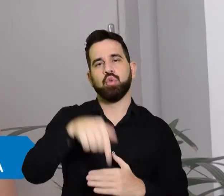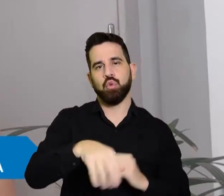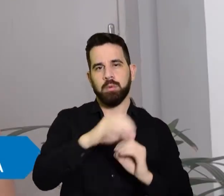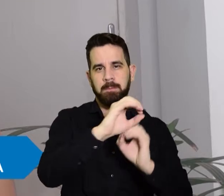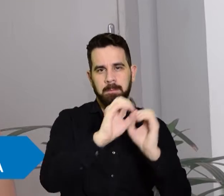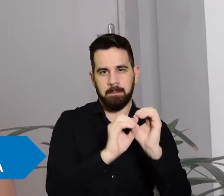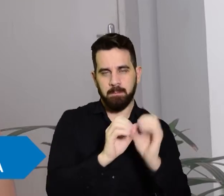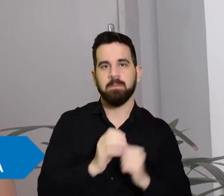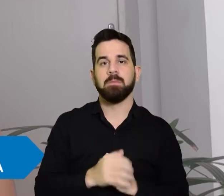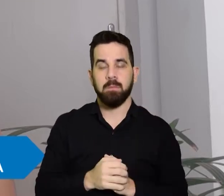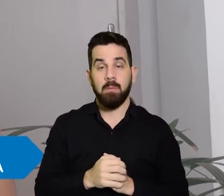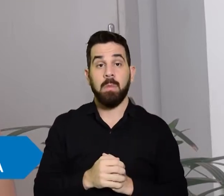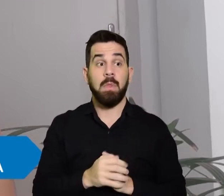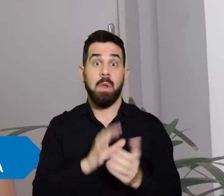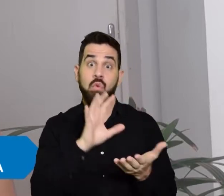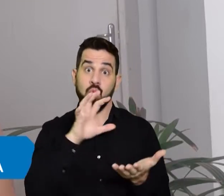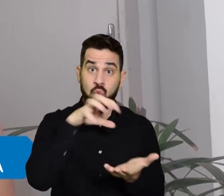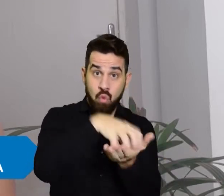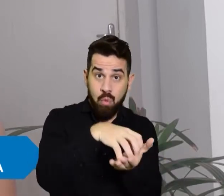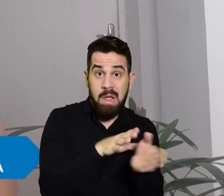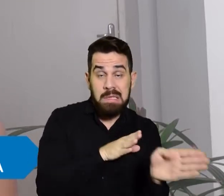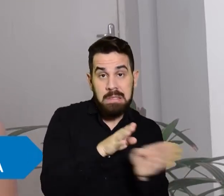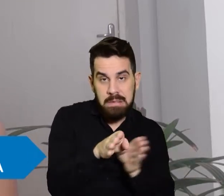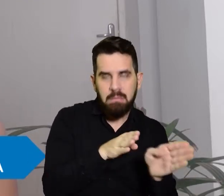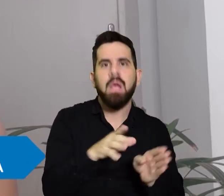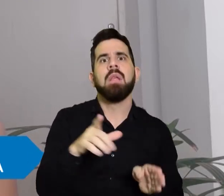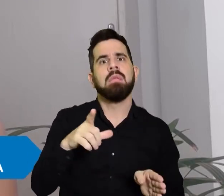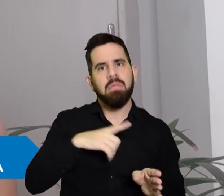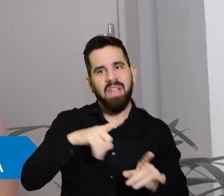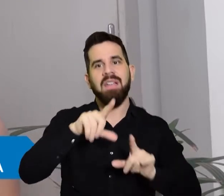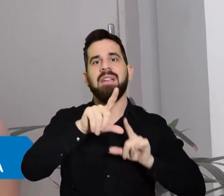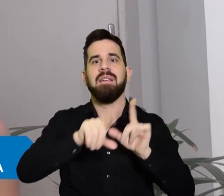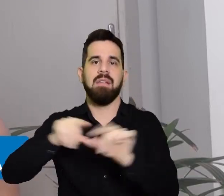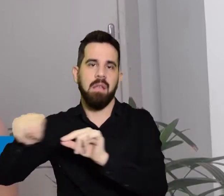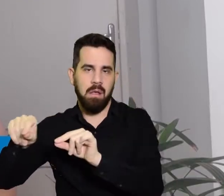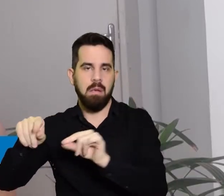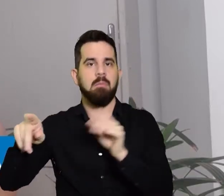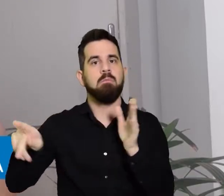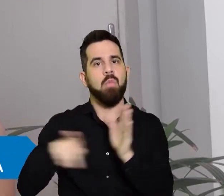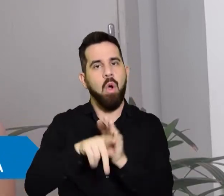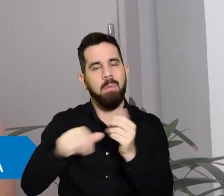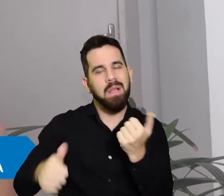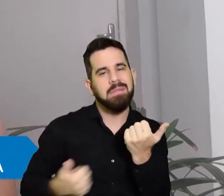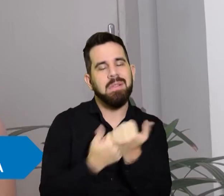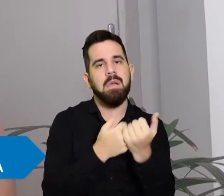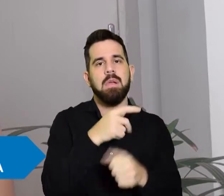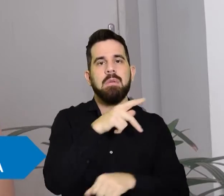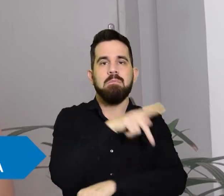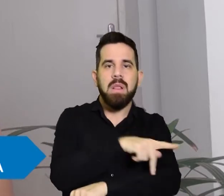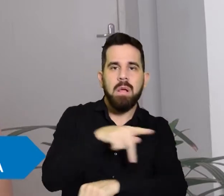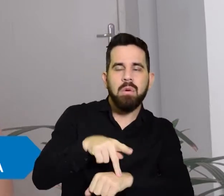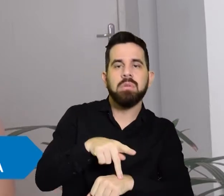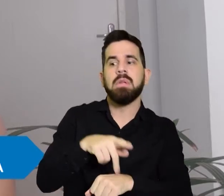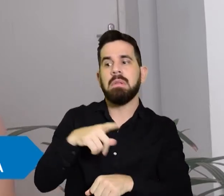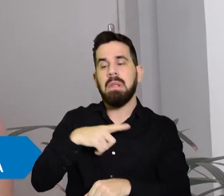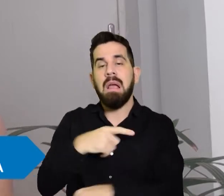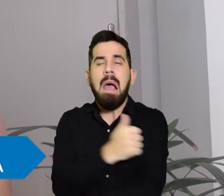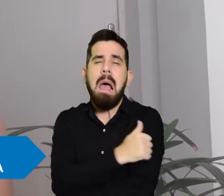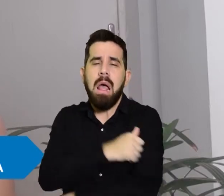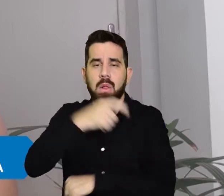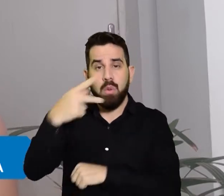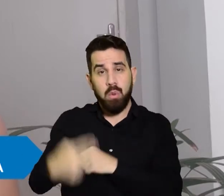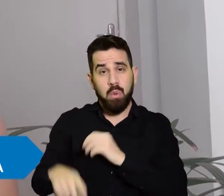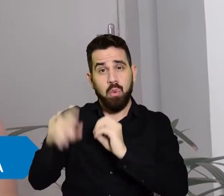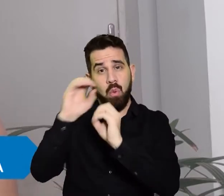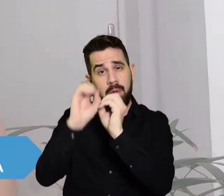Acessibilidade da UFG seleciona assistentes pedagógicos, estudantes da universidade que se dispõem a acompanhar